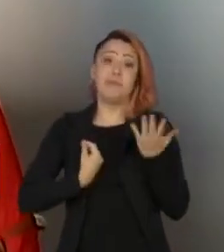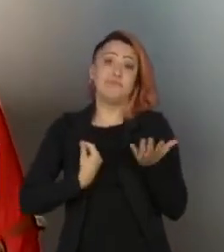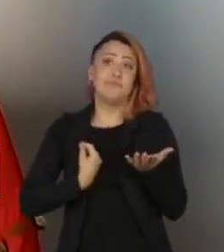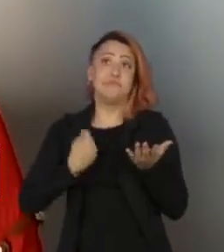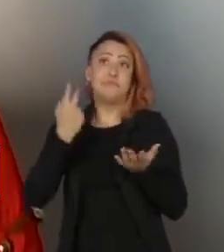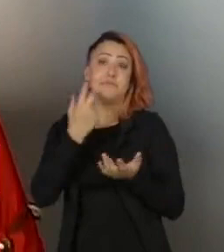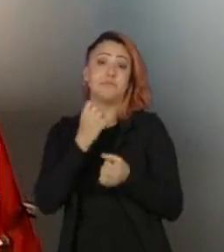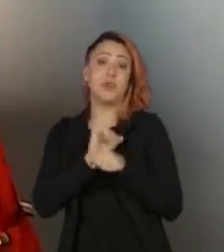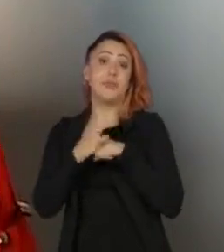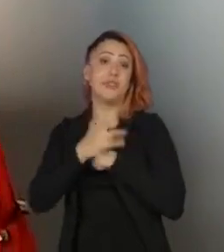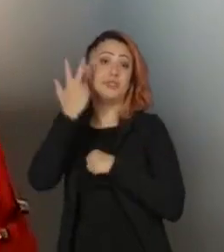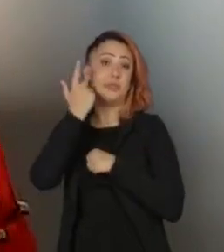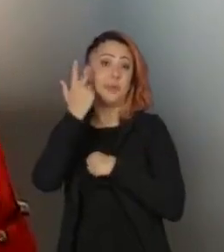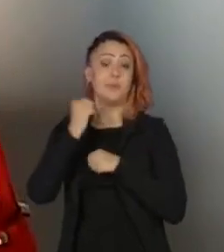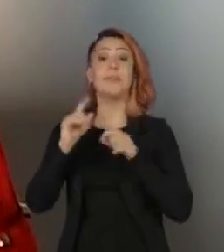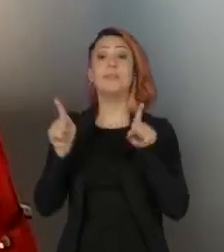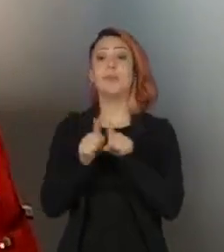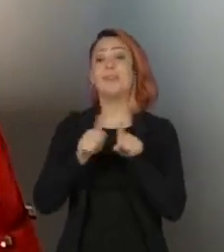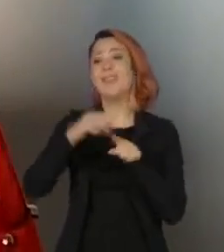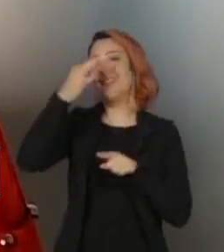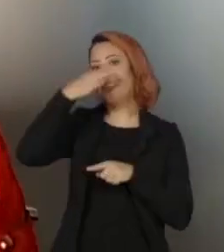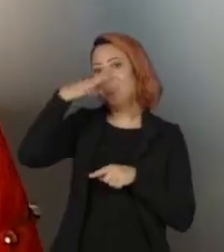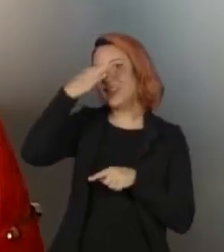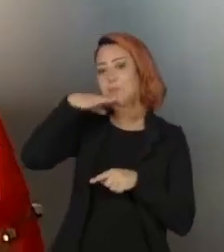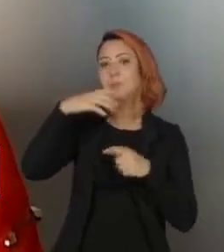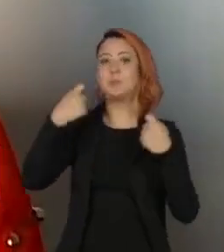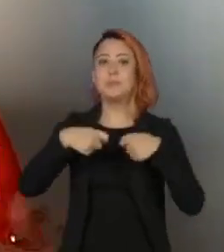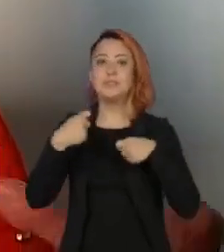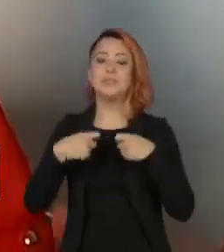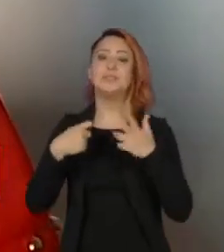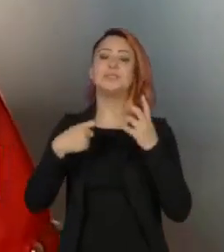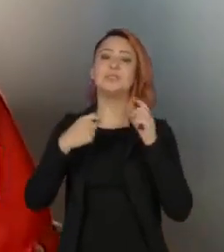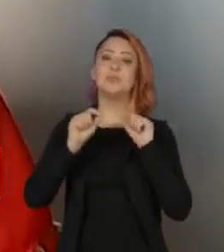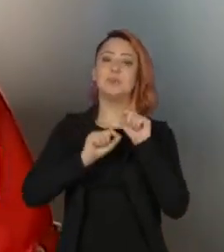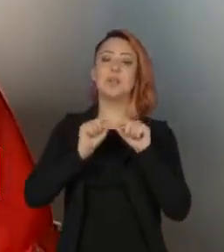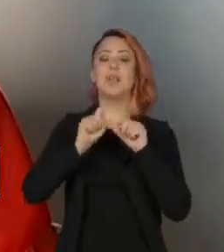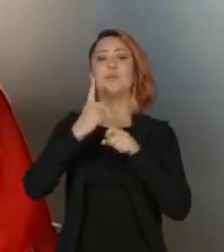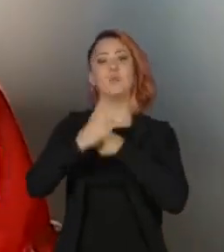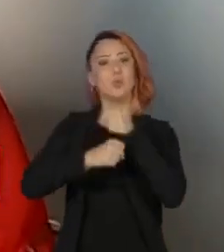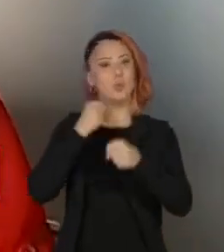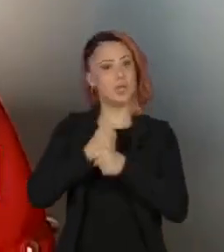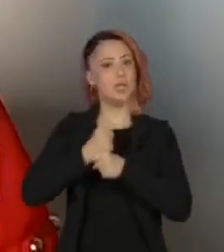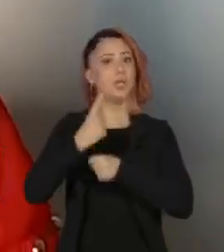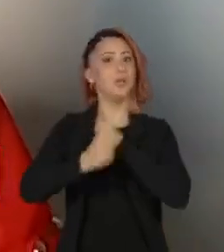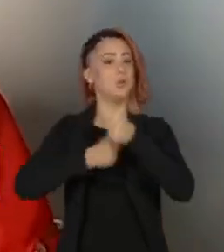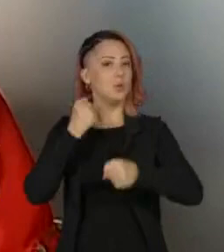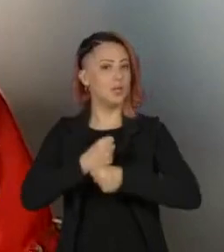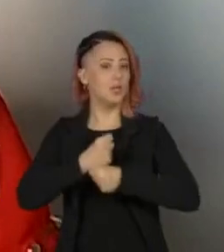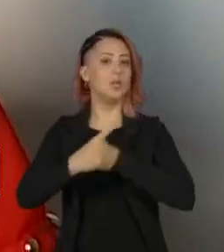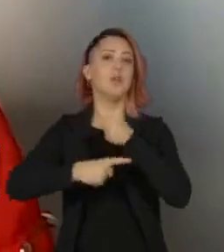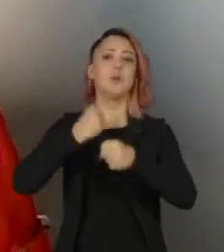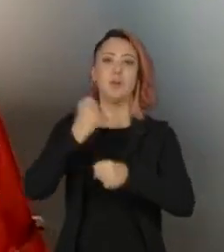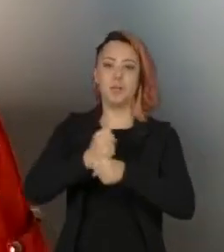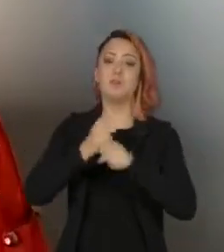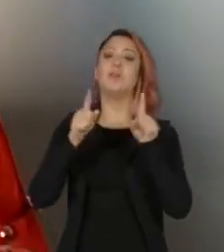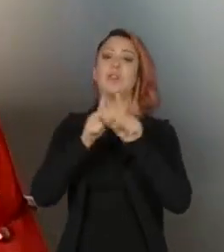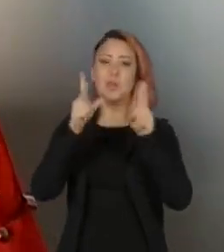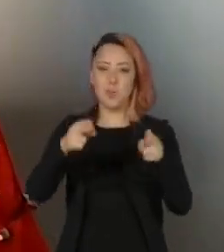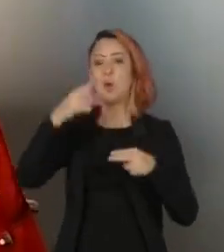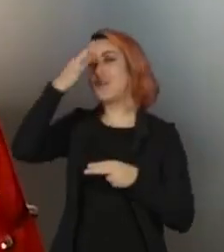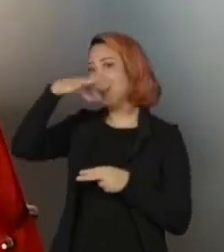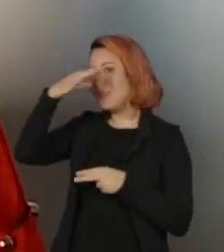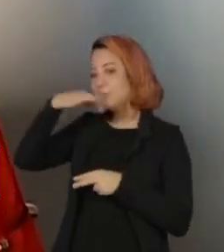exemplo da gripe, provavelmente nós precisaremos de doses anuais da vacina contra a COVID-19